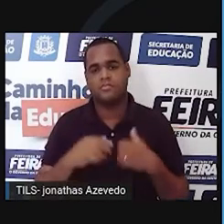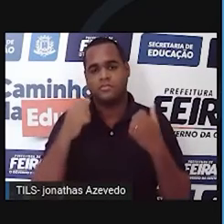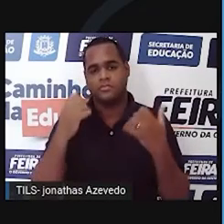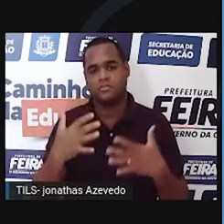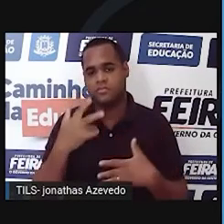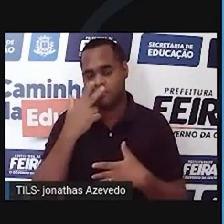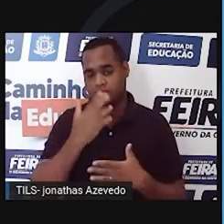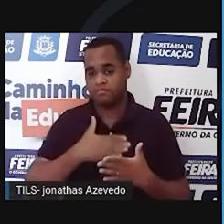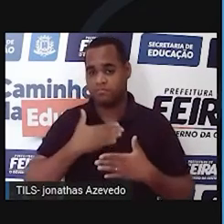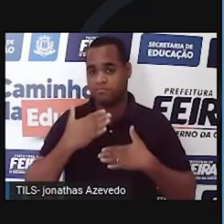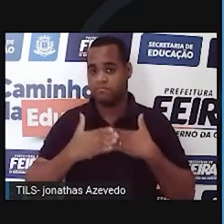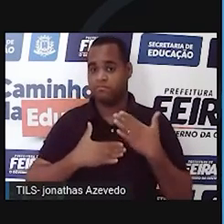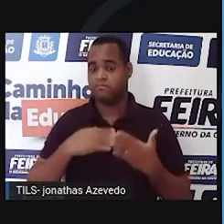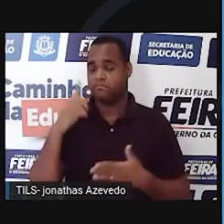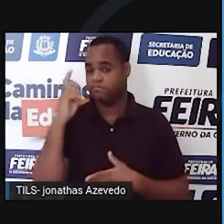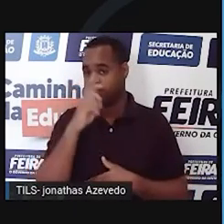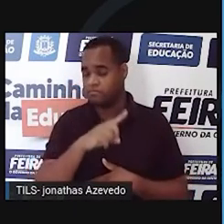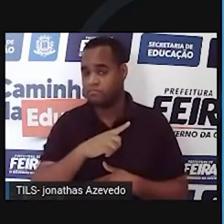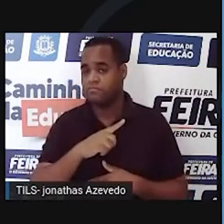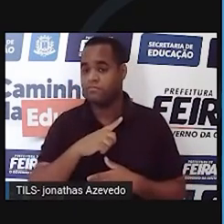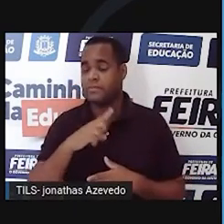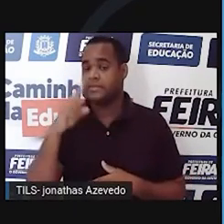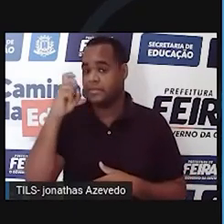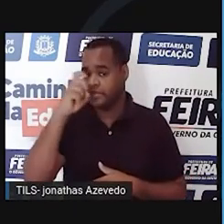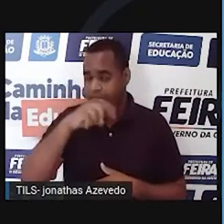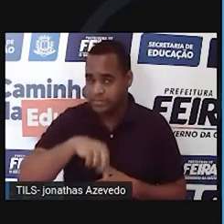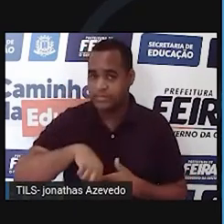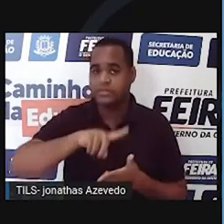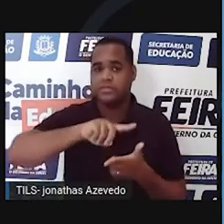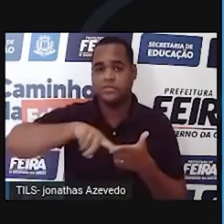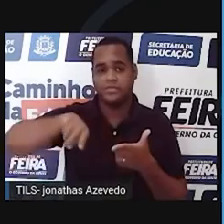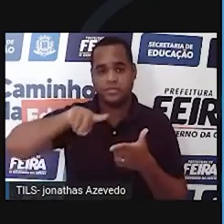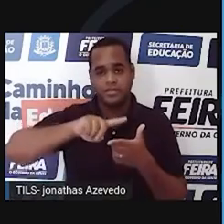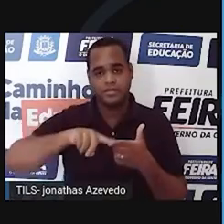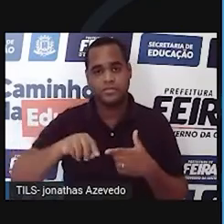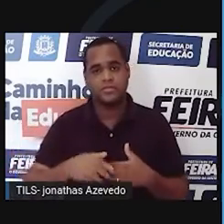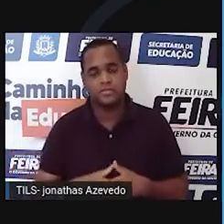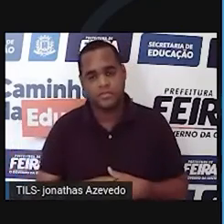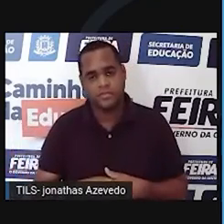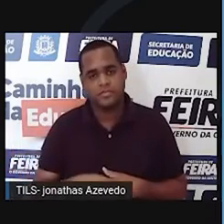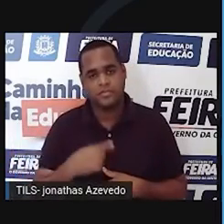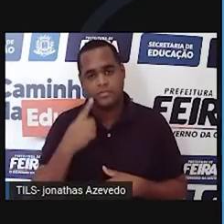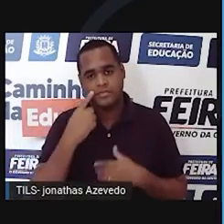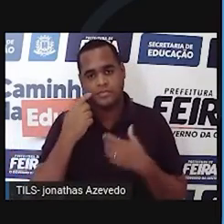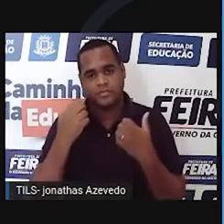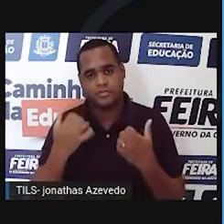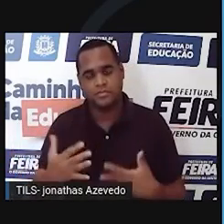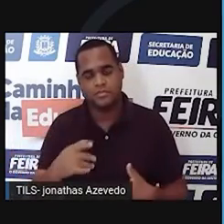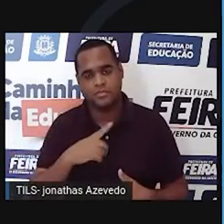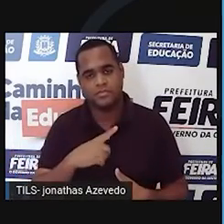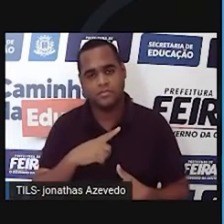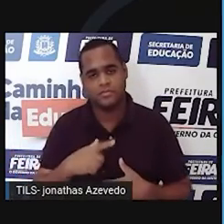desprezível. É grave, é bastante grave. E está acontecendo todos os dias.